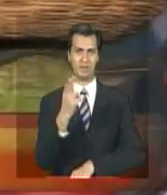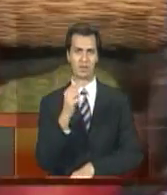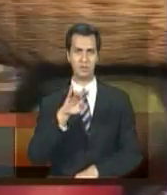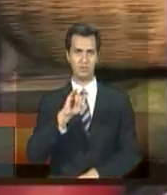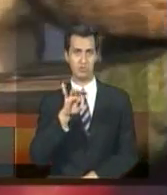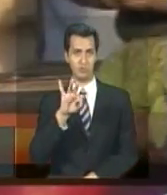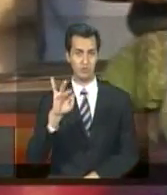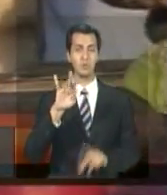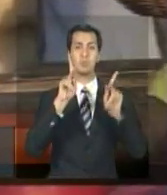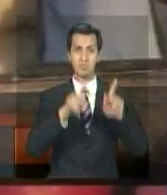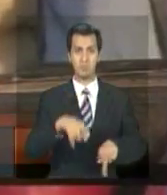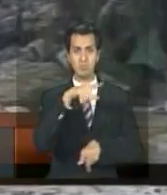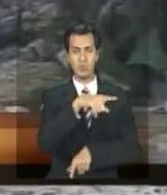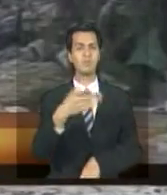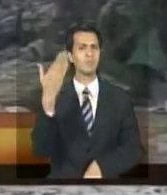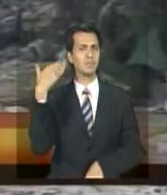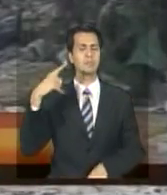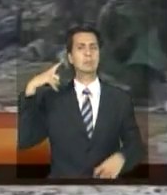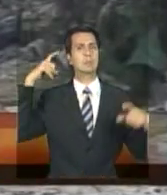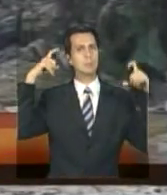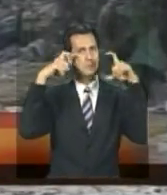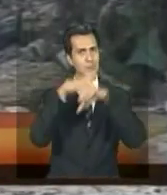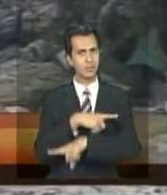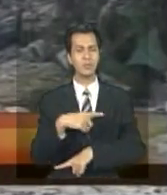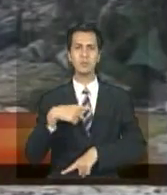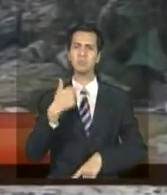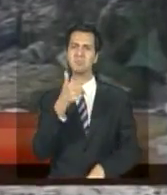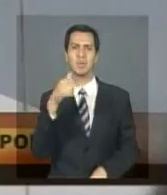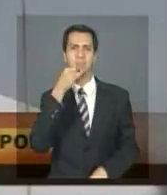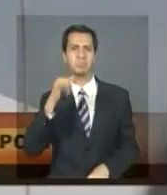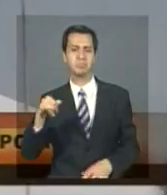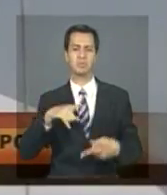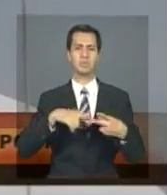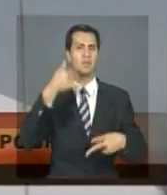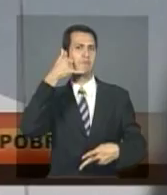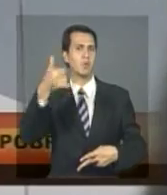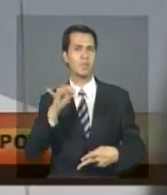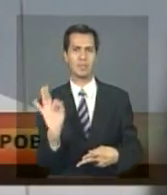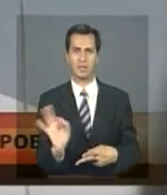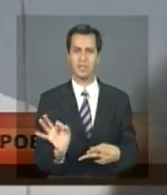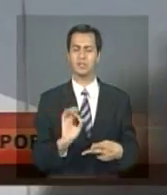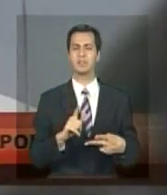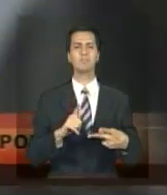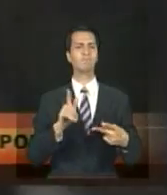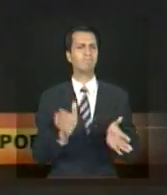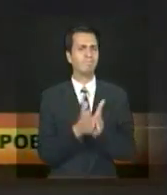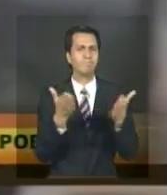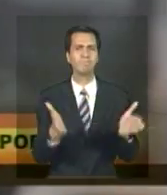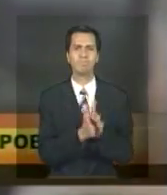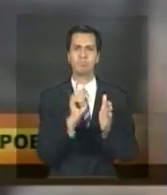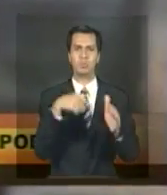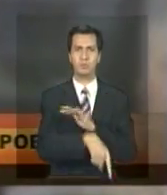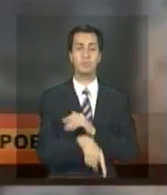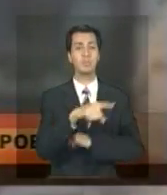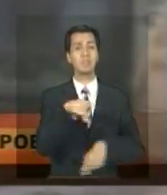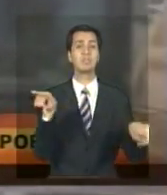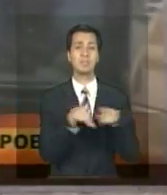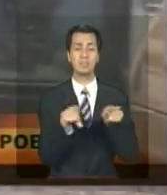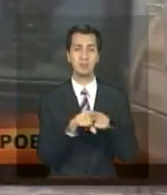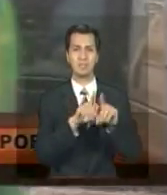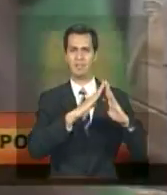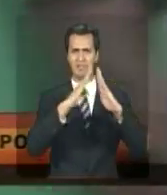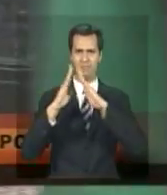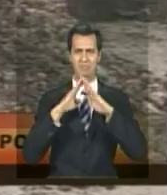difícil. Sem energia, telefone, sem qualquer tipo de contato. Prédios públicos em ruínas,